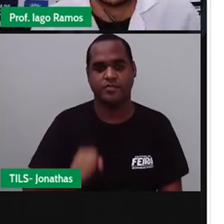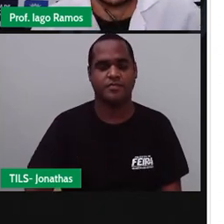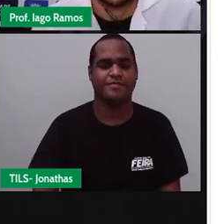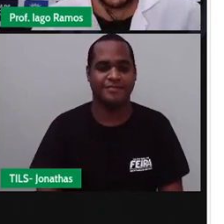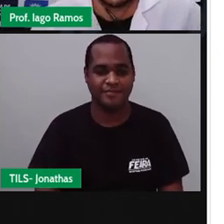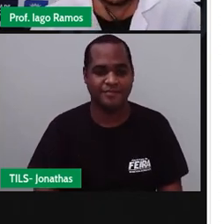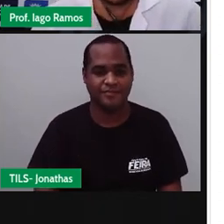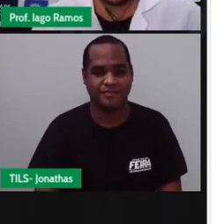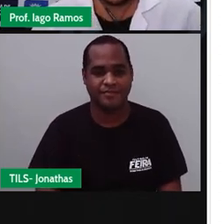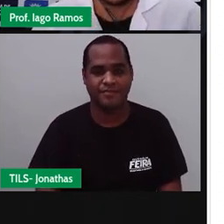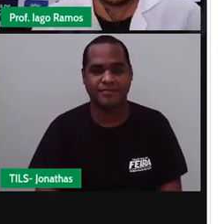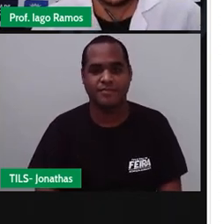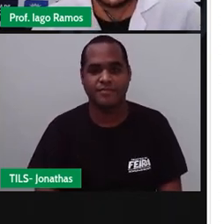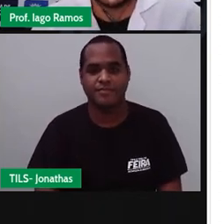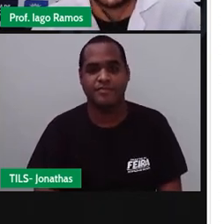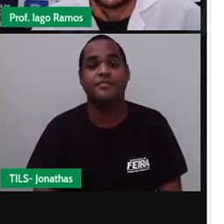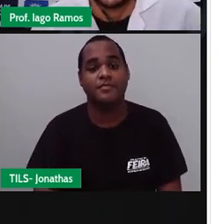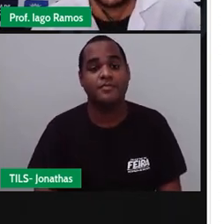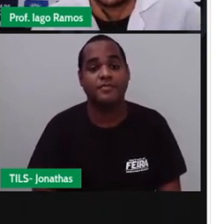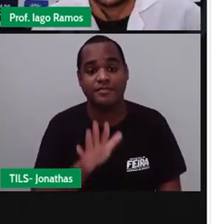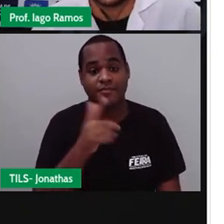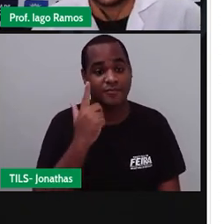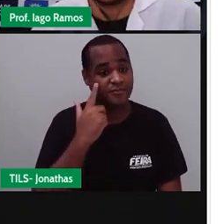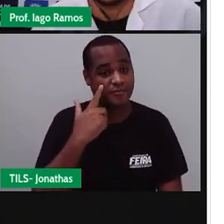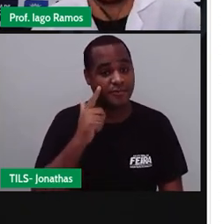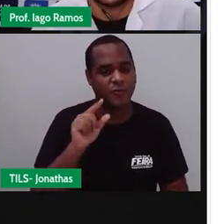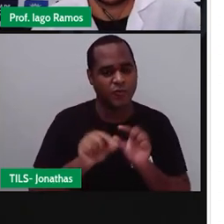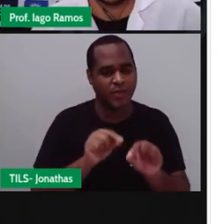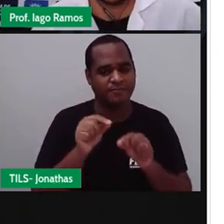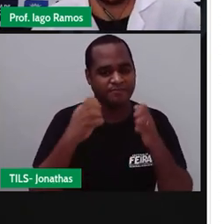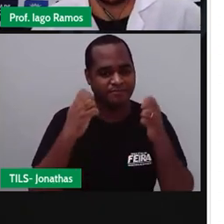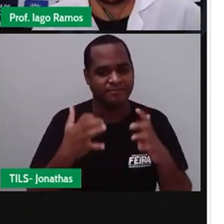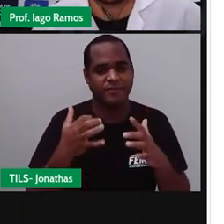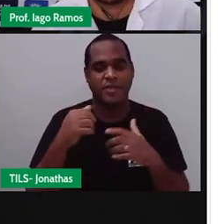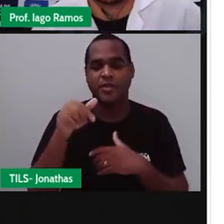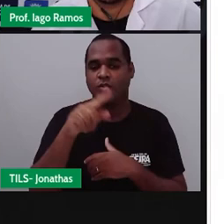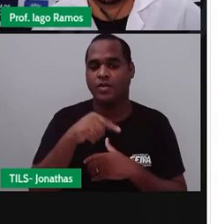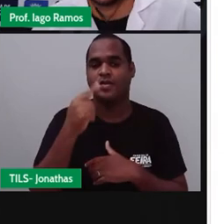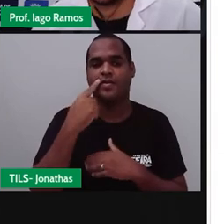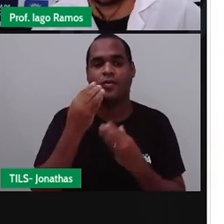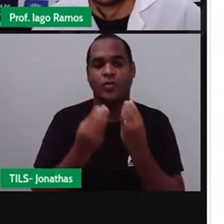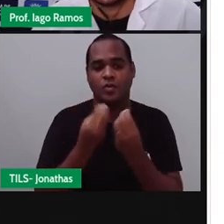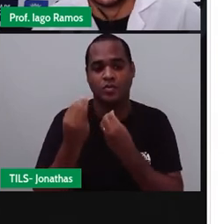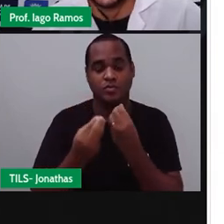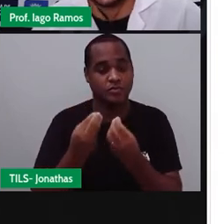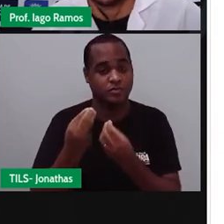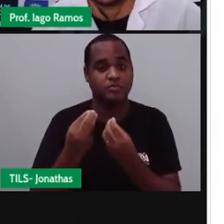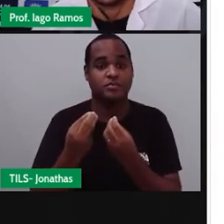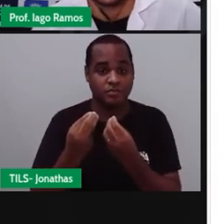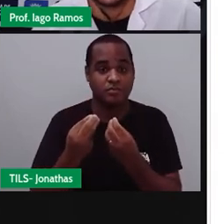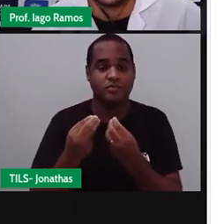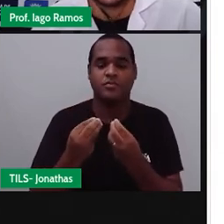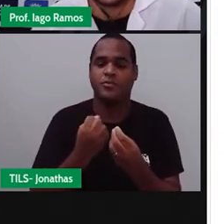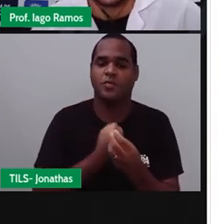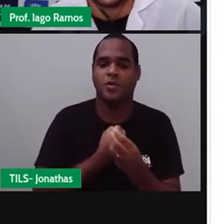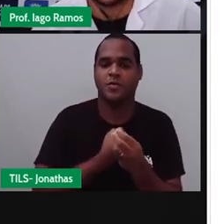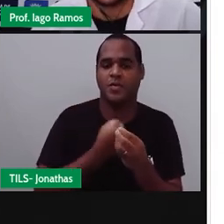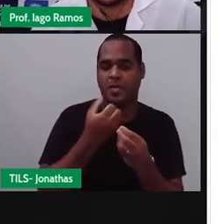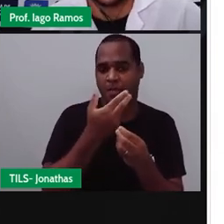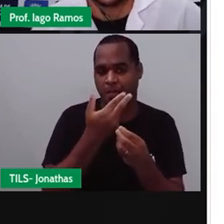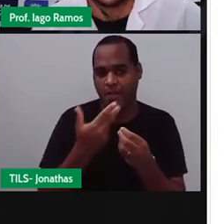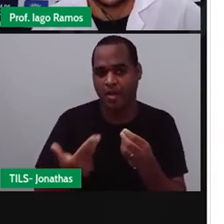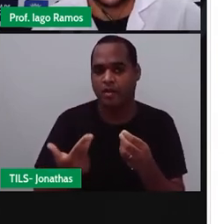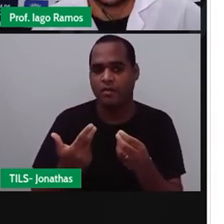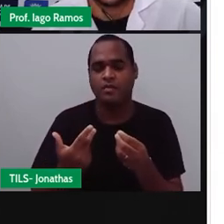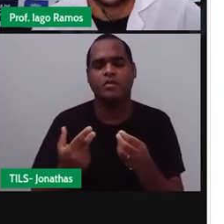Beleza. só que lá, quando a gente viu a subtração de números inteiros, a